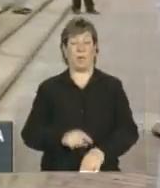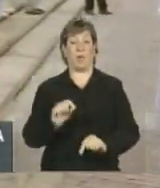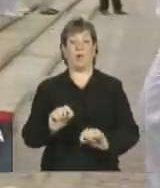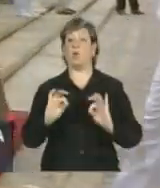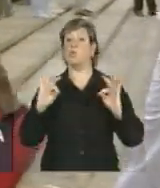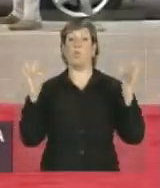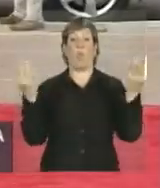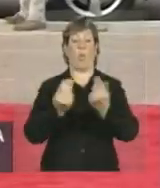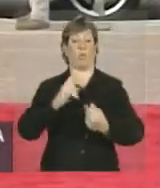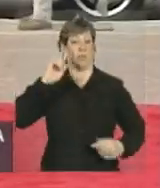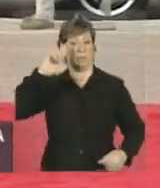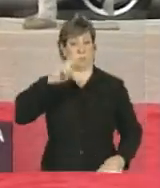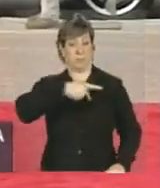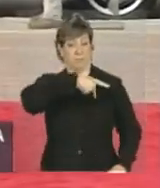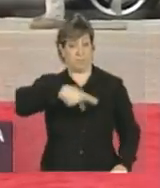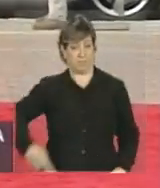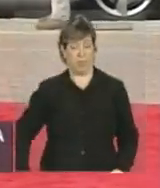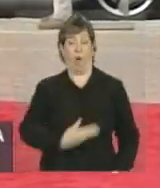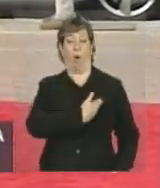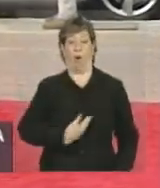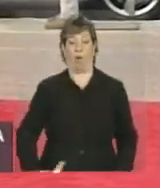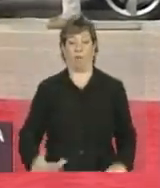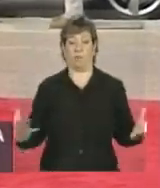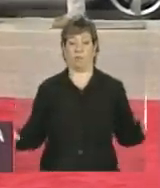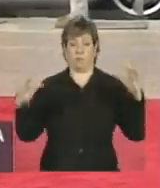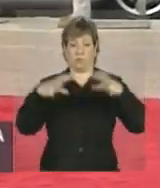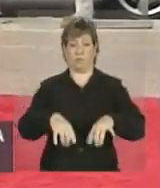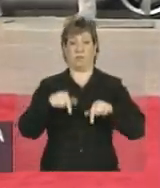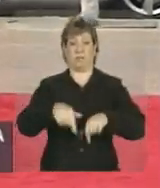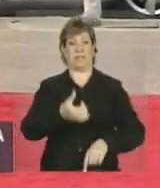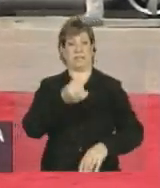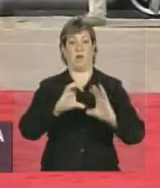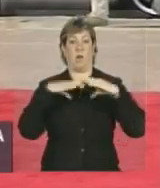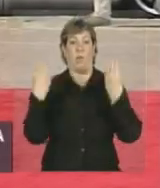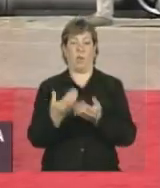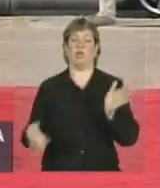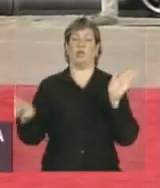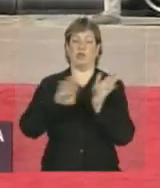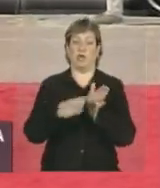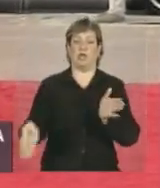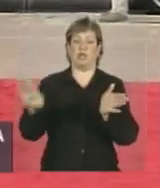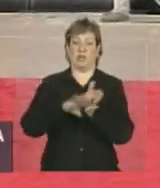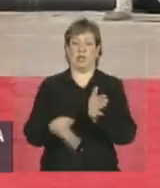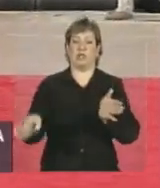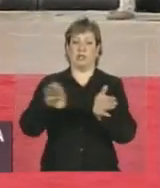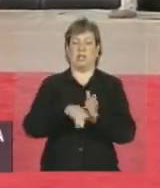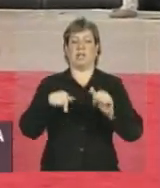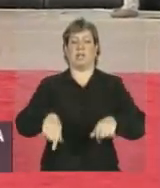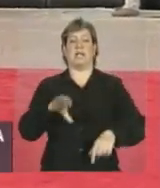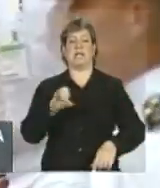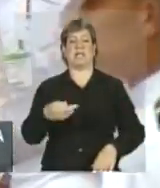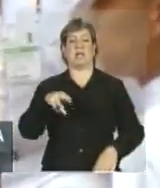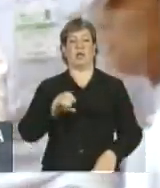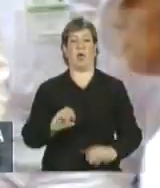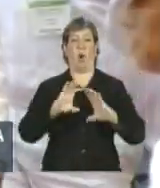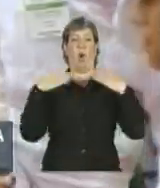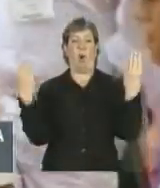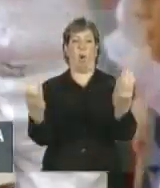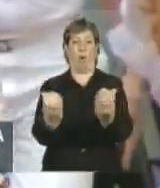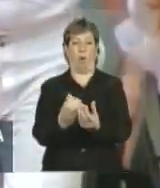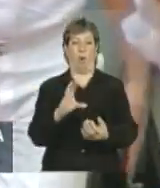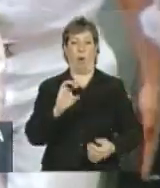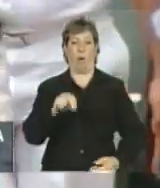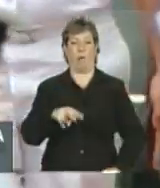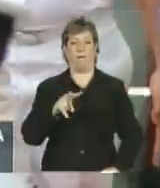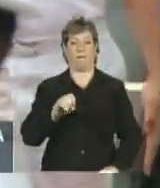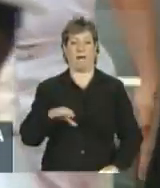todos os chefes de Estado e governo que vão participar da sexta cúpula estão chegando ao centro de convenções. Nós já